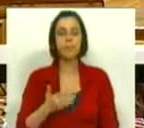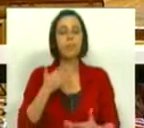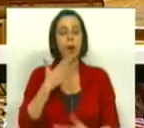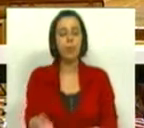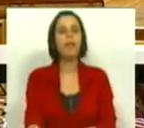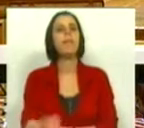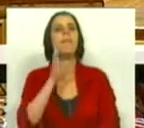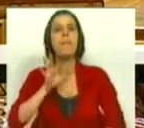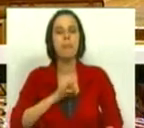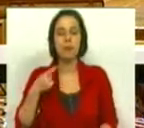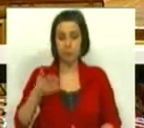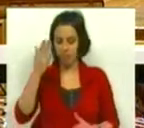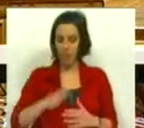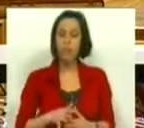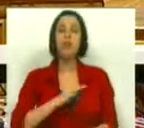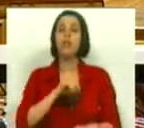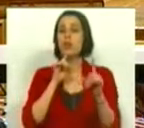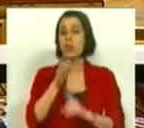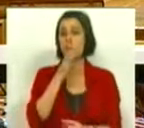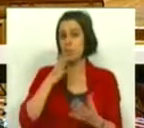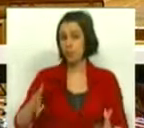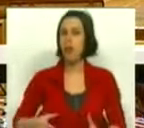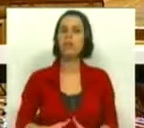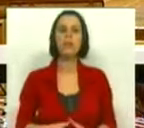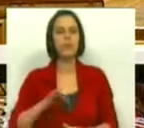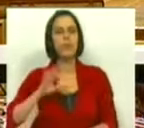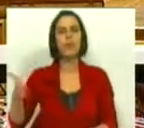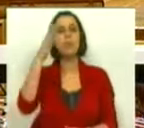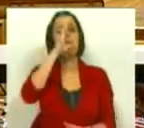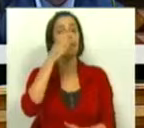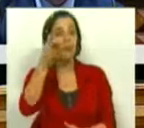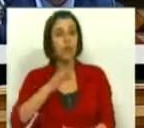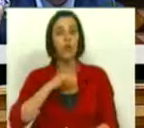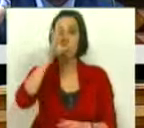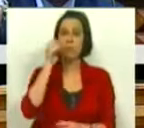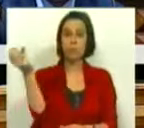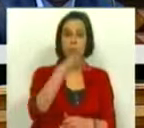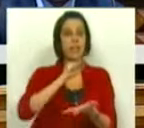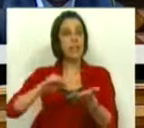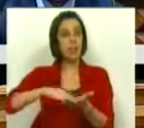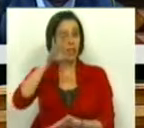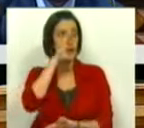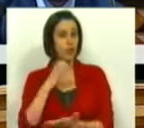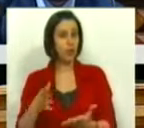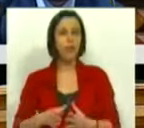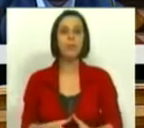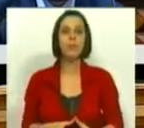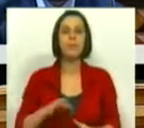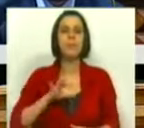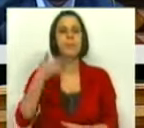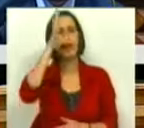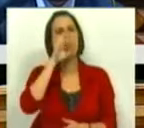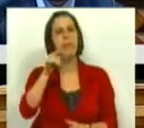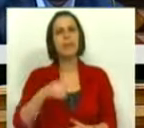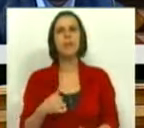Muito obrigado, Sra. Presidente, Sras. e Srs. Deputados, Sr. Primeiro-Ministro, Srs. Ministros e Srs. Secretários de Estado. Sr.